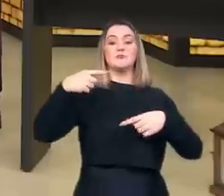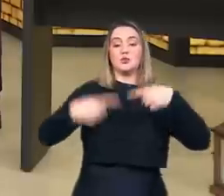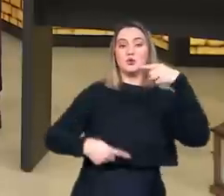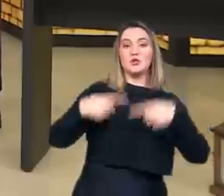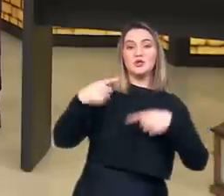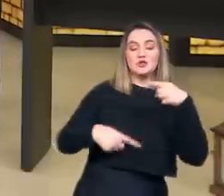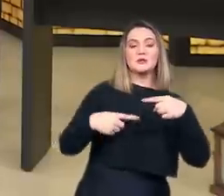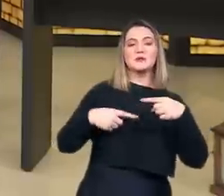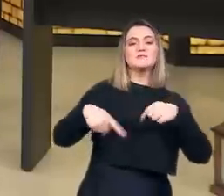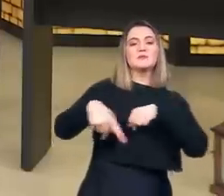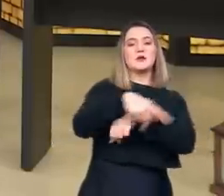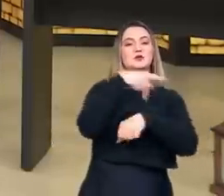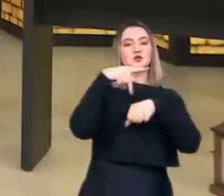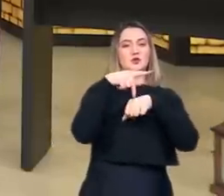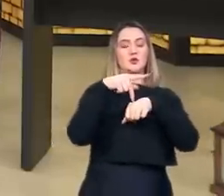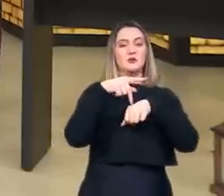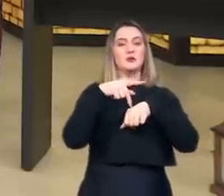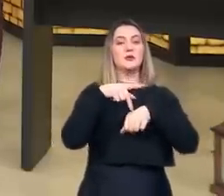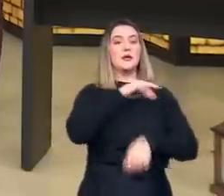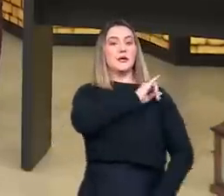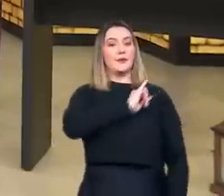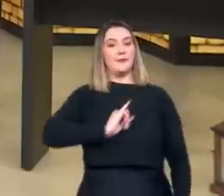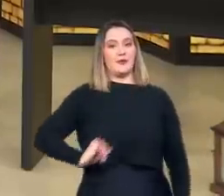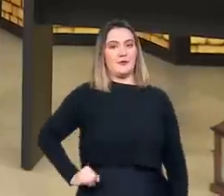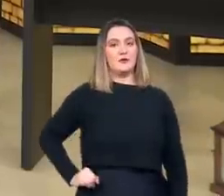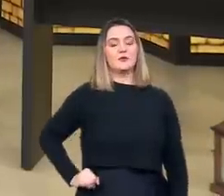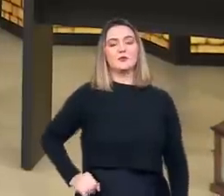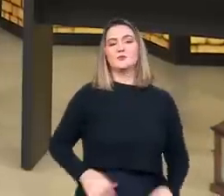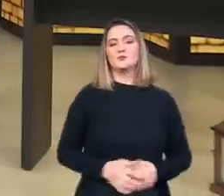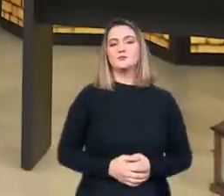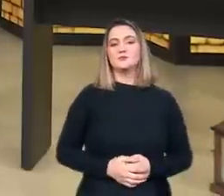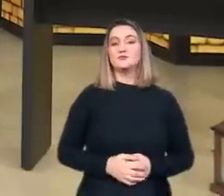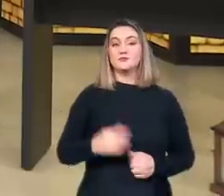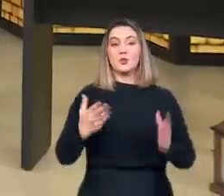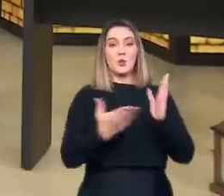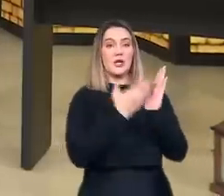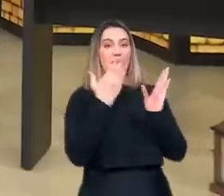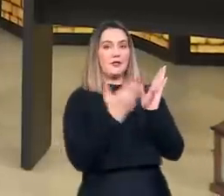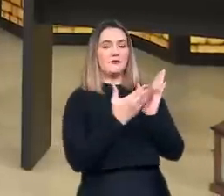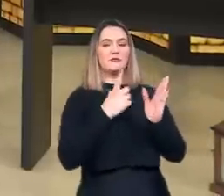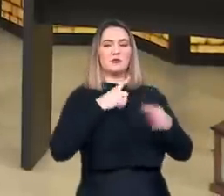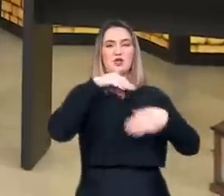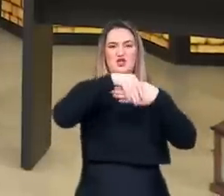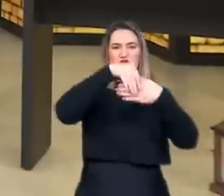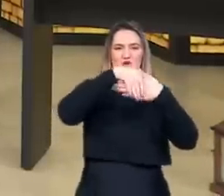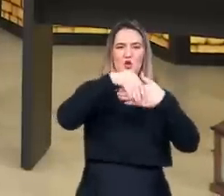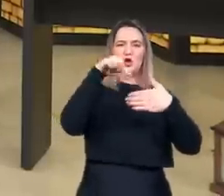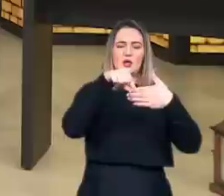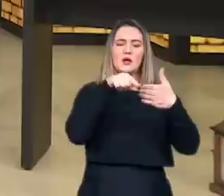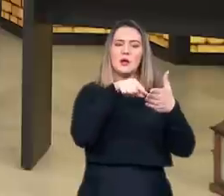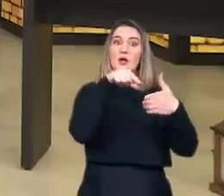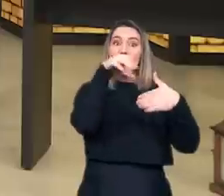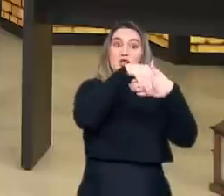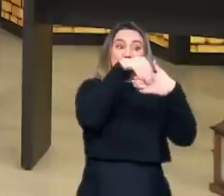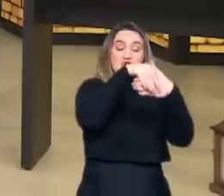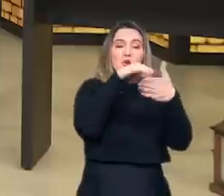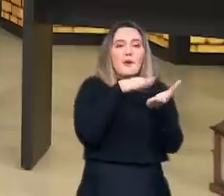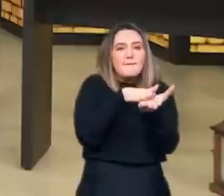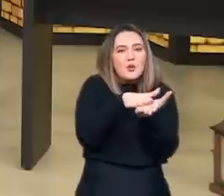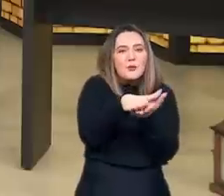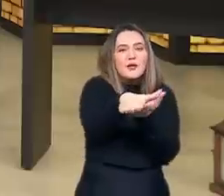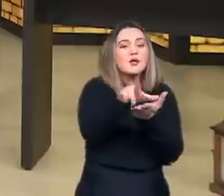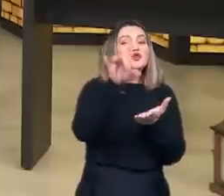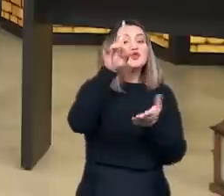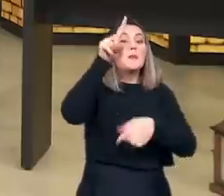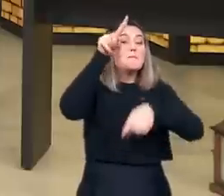Esse é um tratado acadêmico, esse aqui é um livro publicado pela editora Brill, e essa editora só publica material